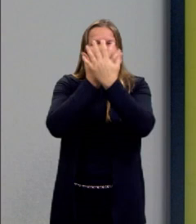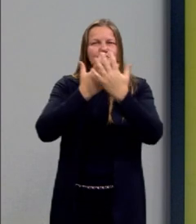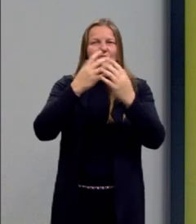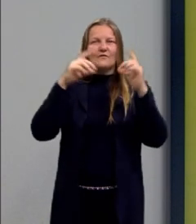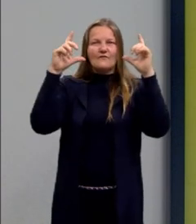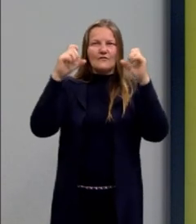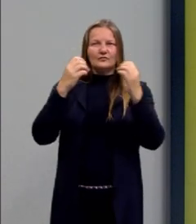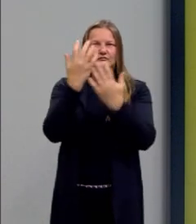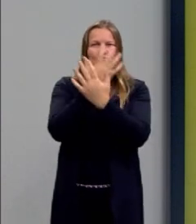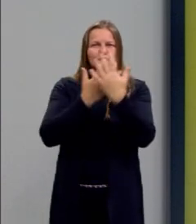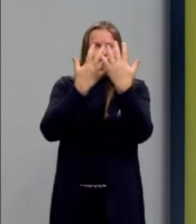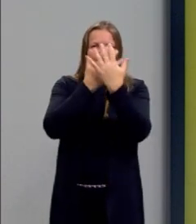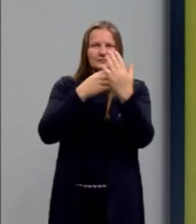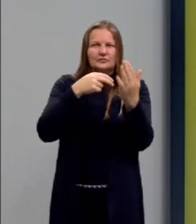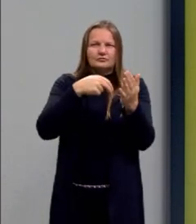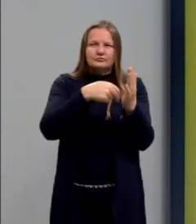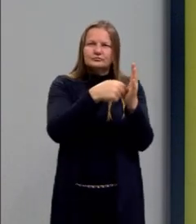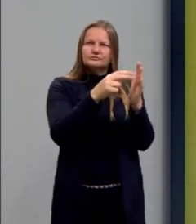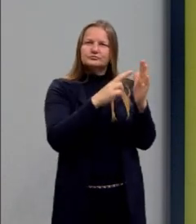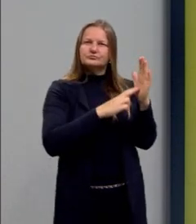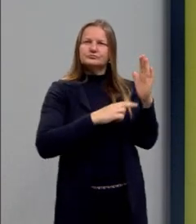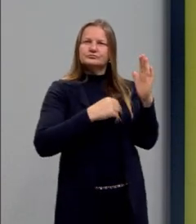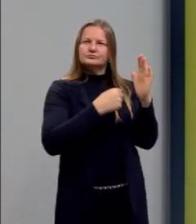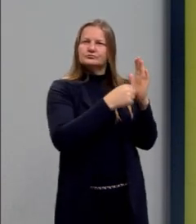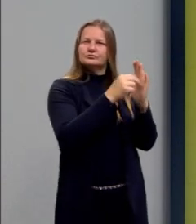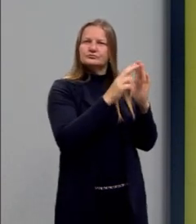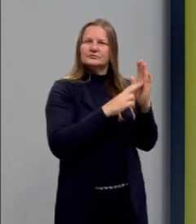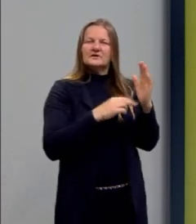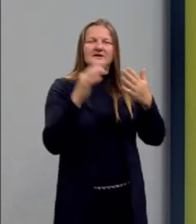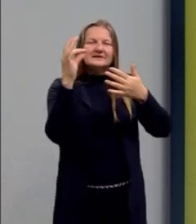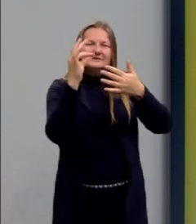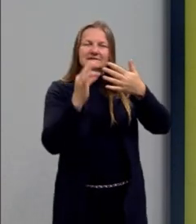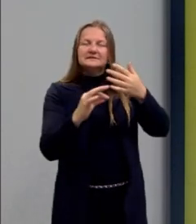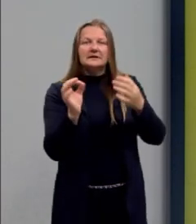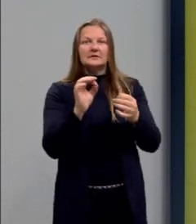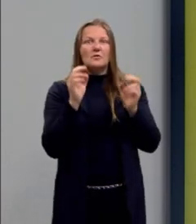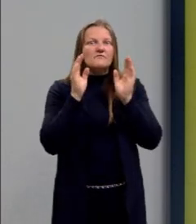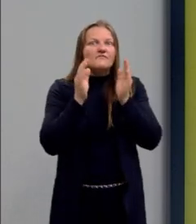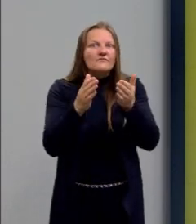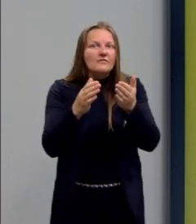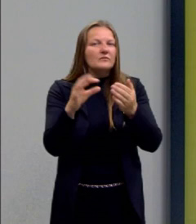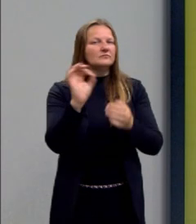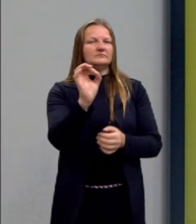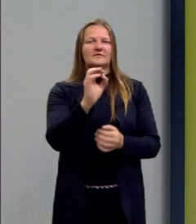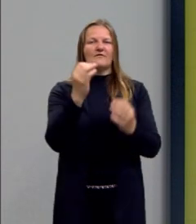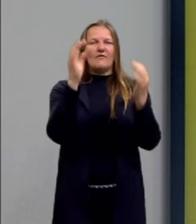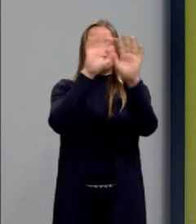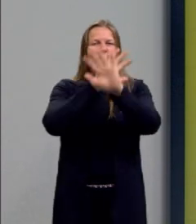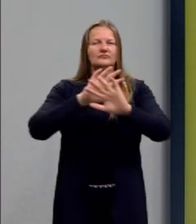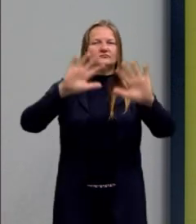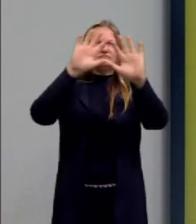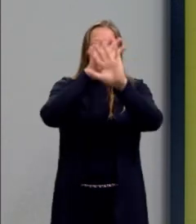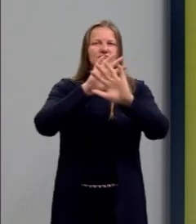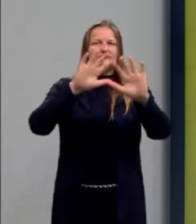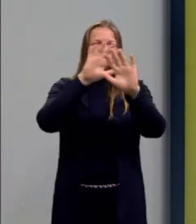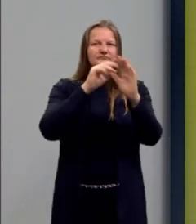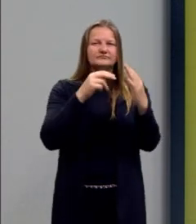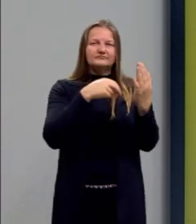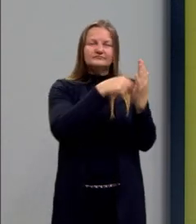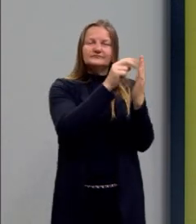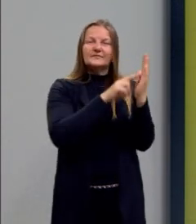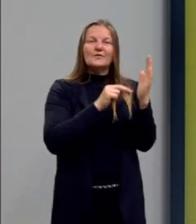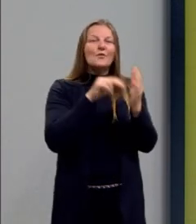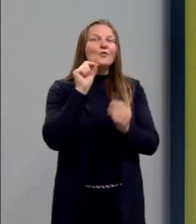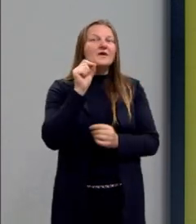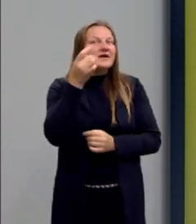pincelada manchada. Ela não se prende em detalhes. Justamente porque, neste momento, o que